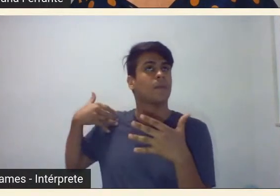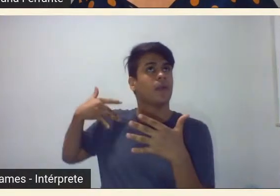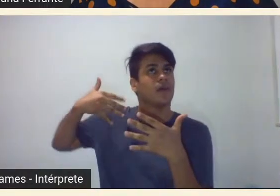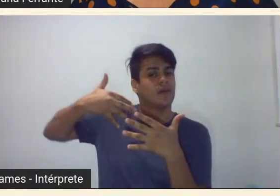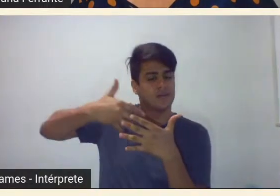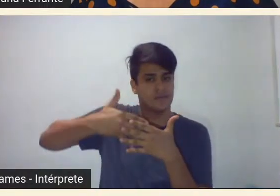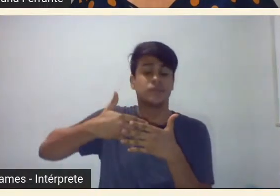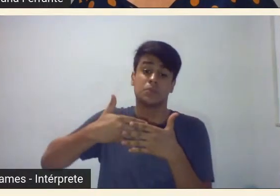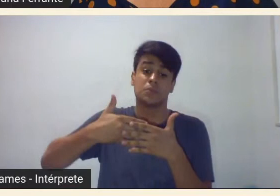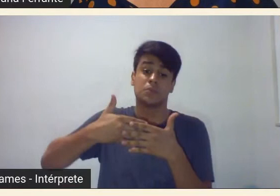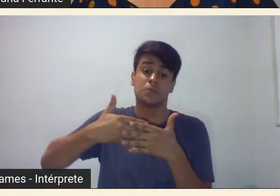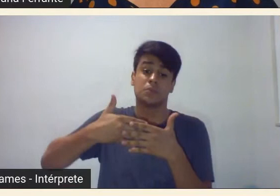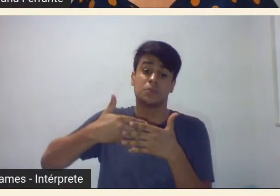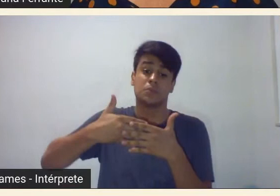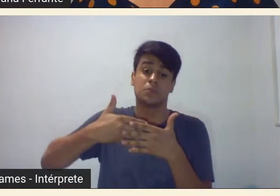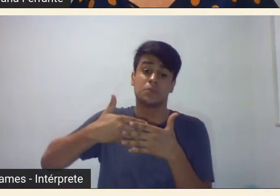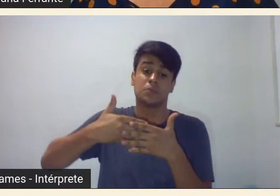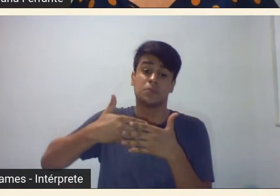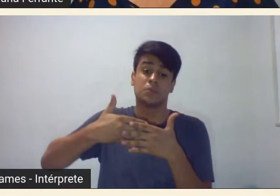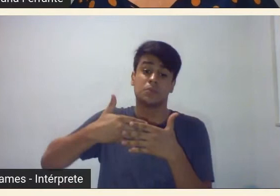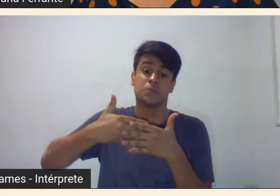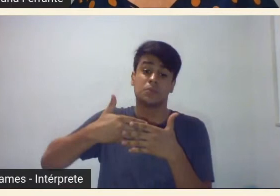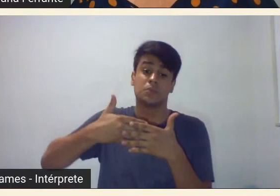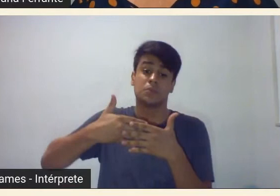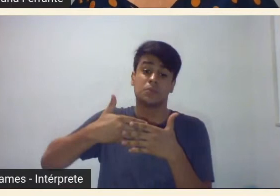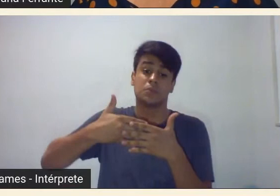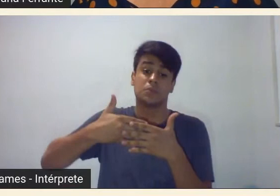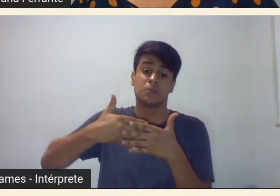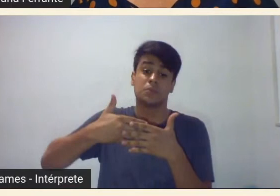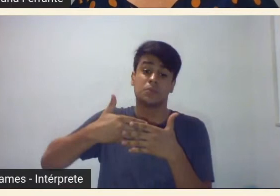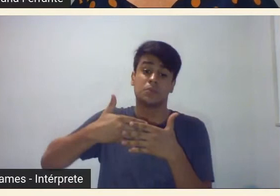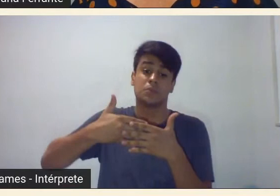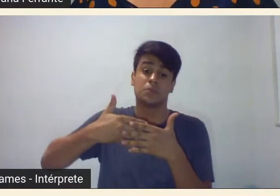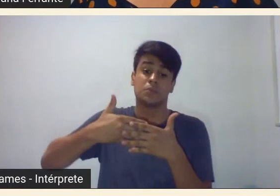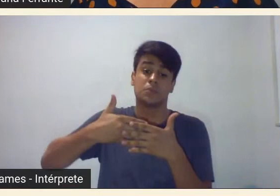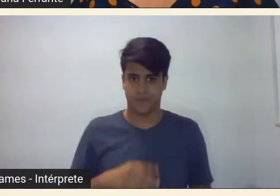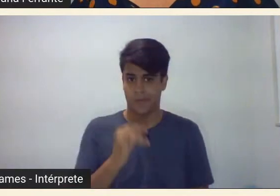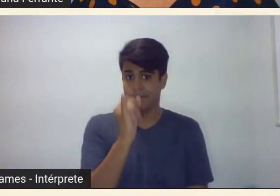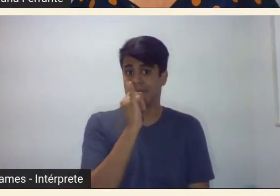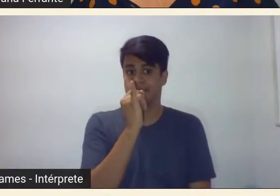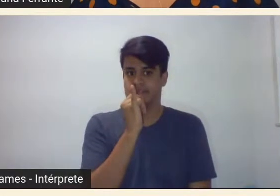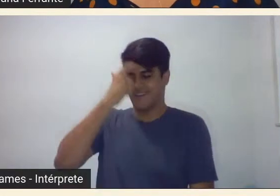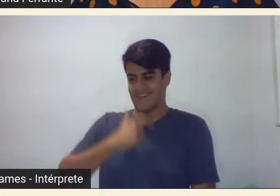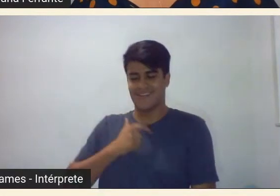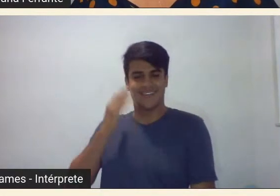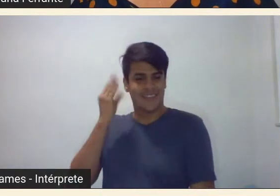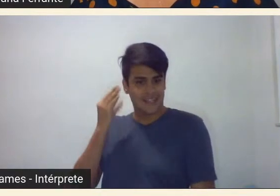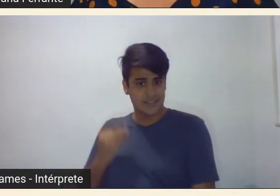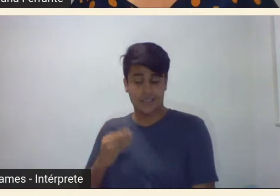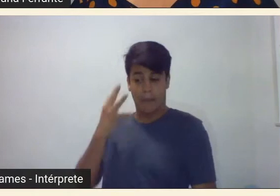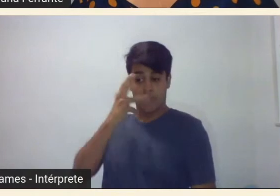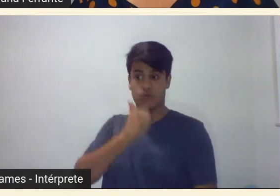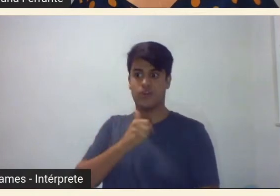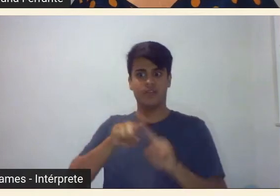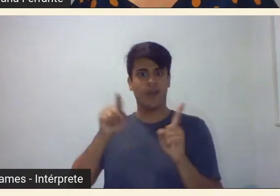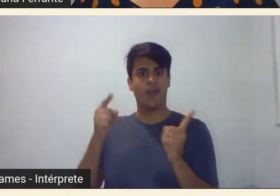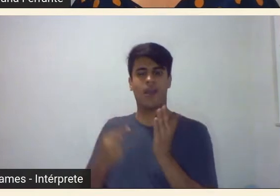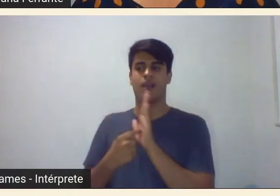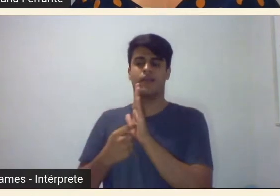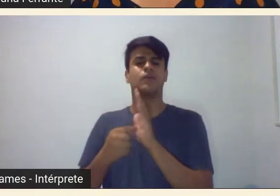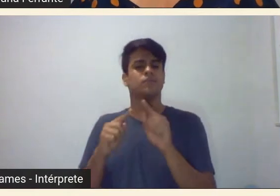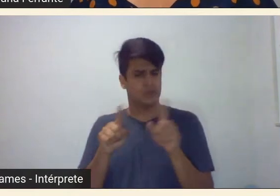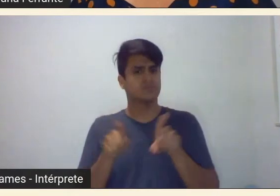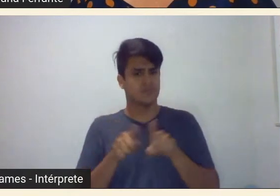uma delas é a beleza da Tarsila como um capital mas eles promovem jantares